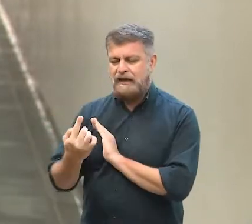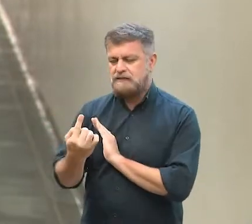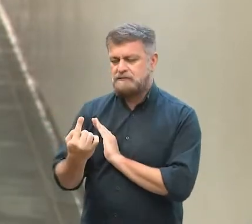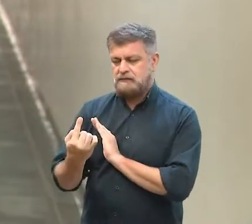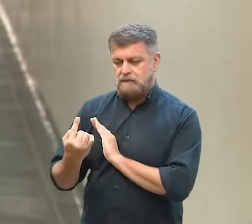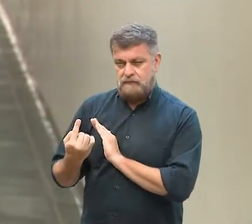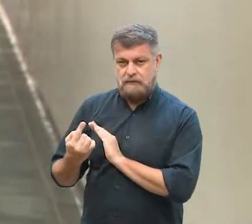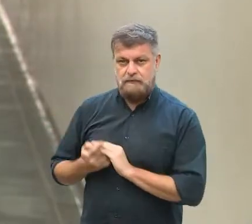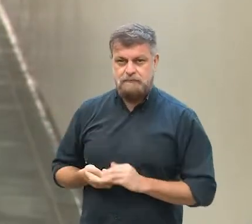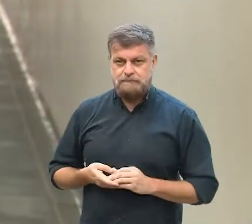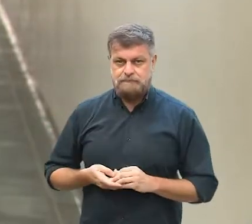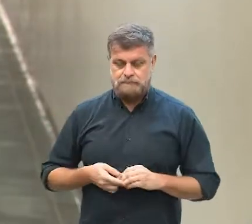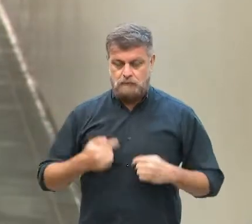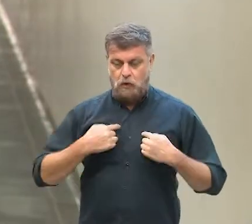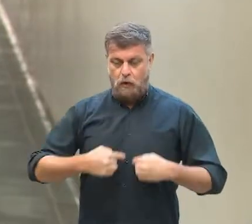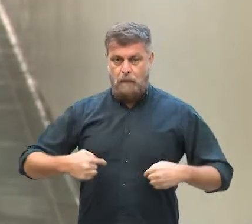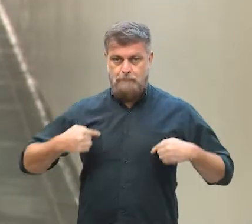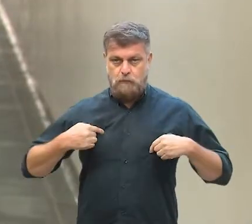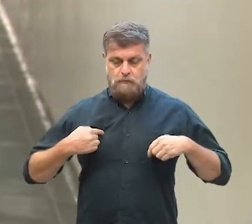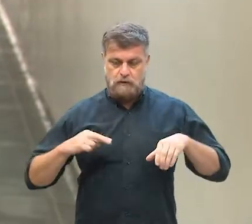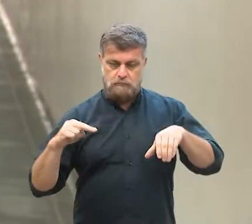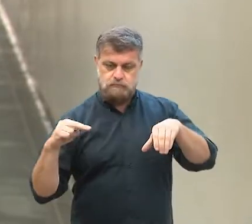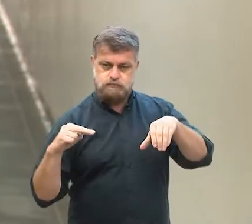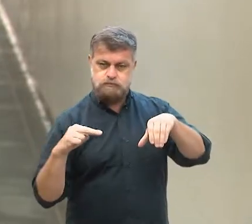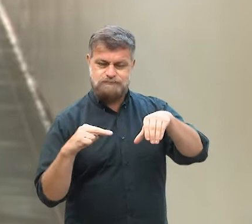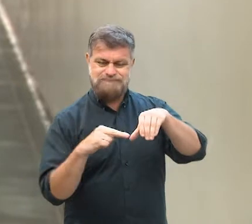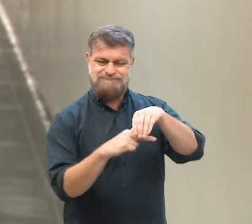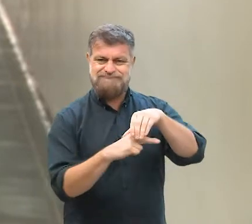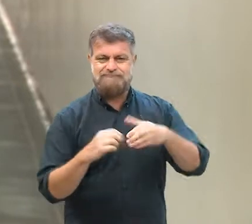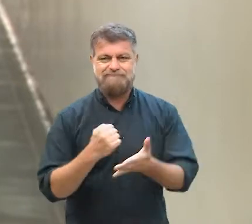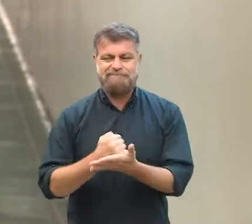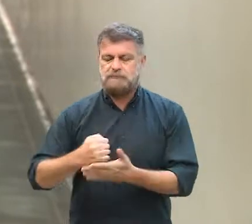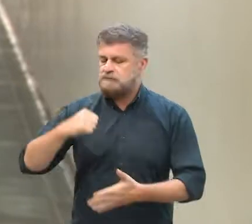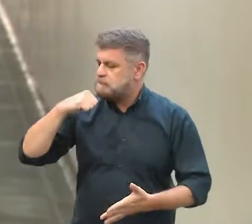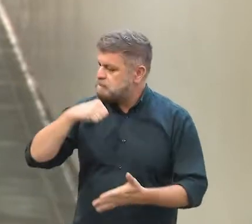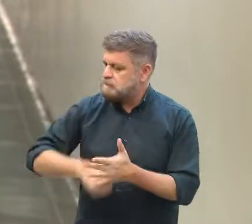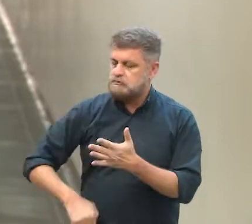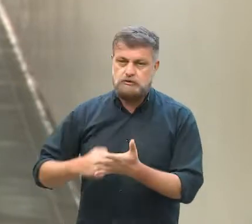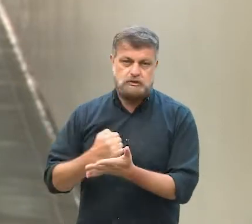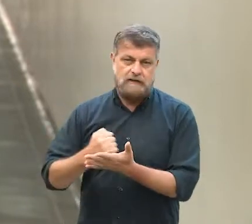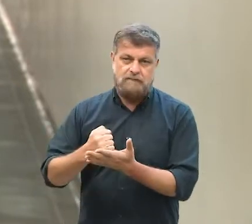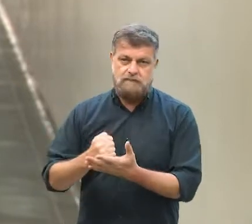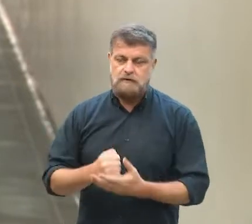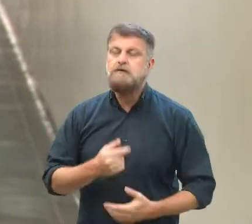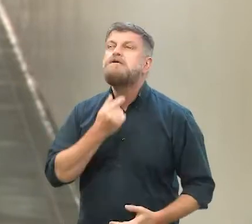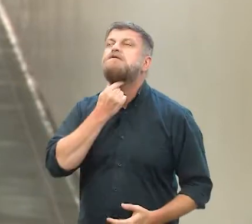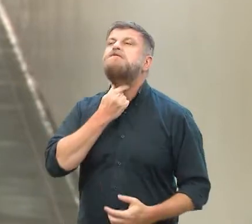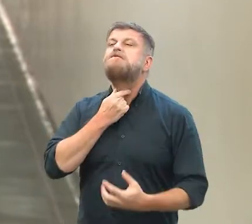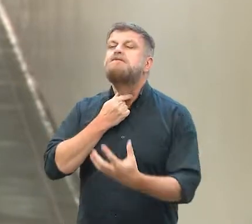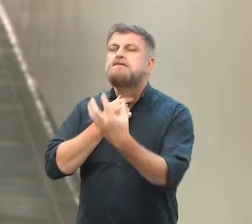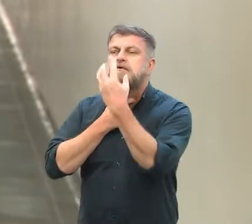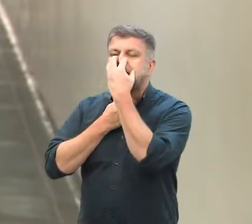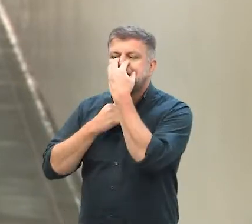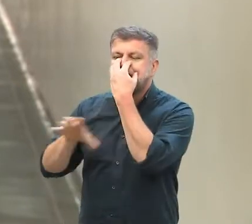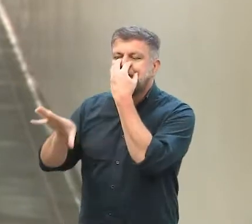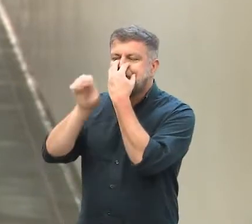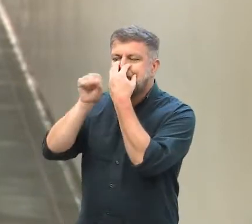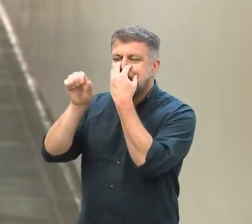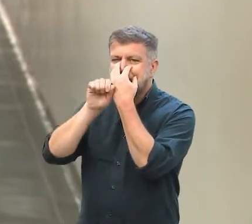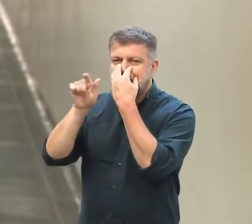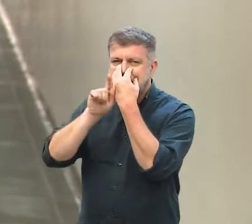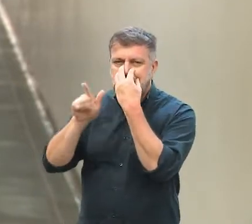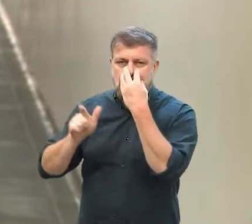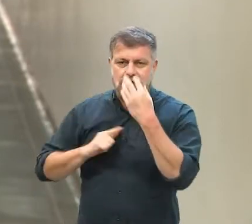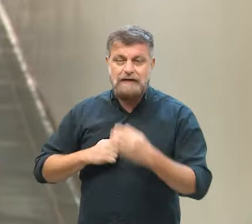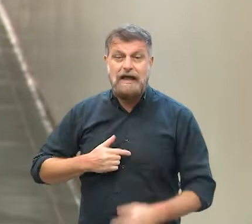Quando a tomografia foi feita nos pulmões, já era tarde demais. Ele foi entubado e veio a óbito dias antes